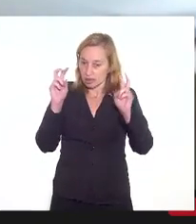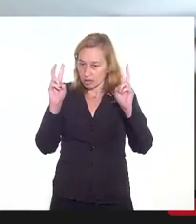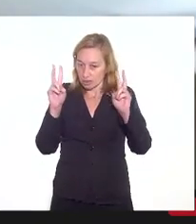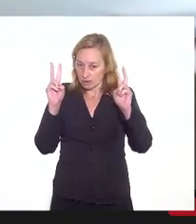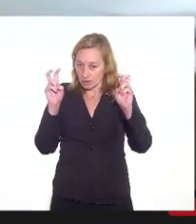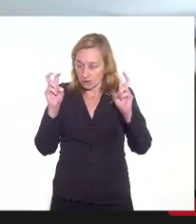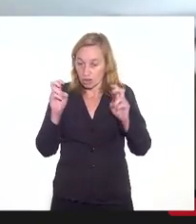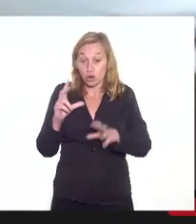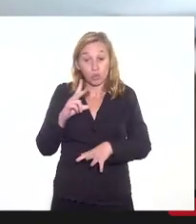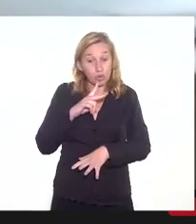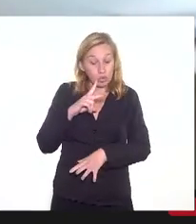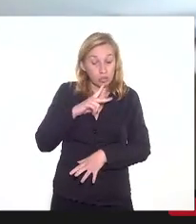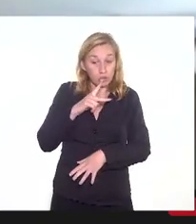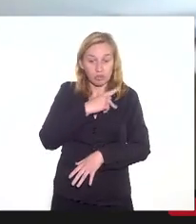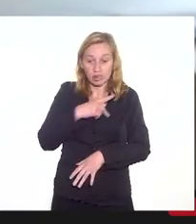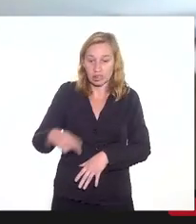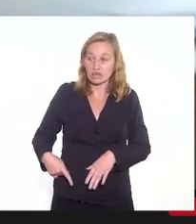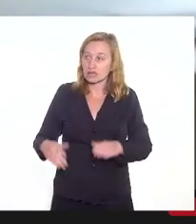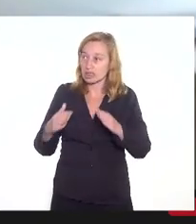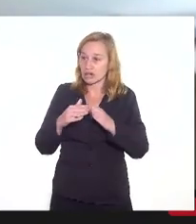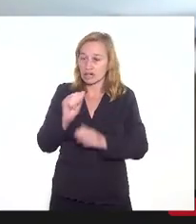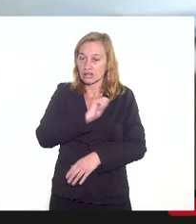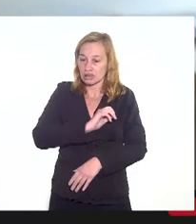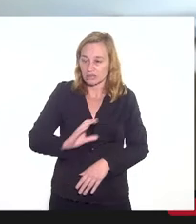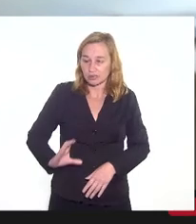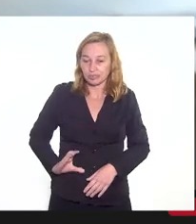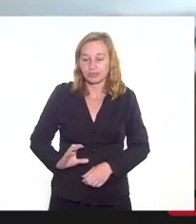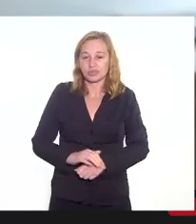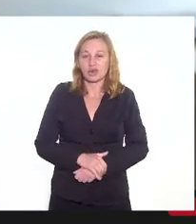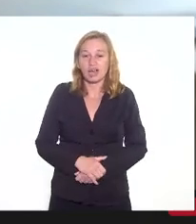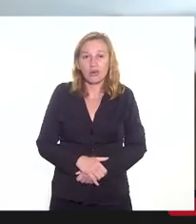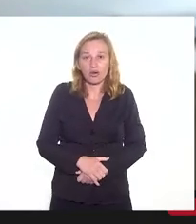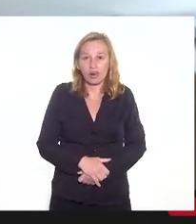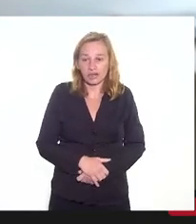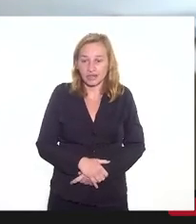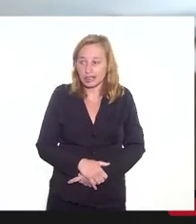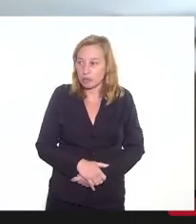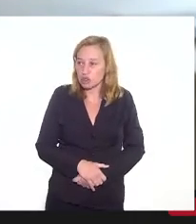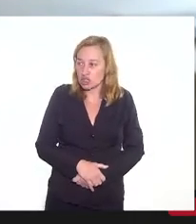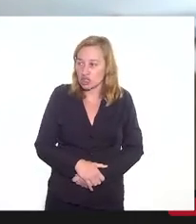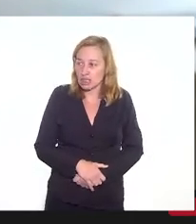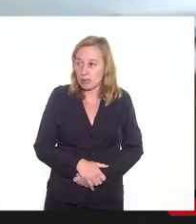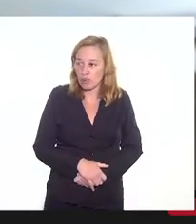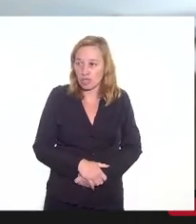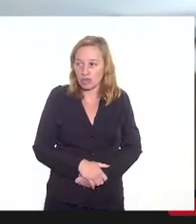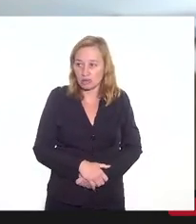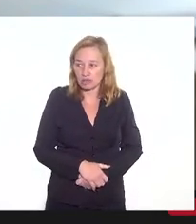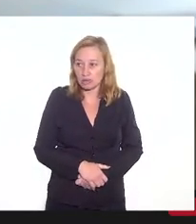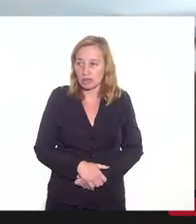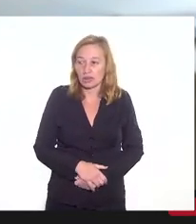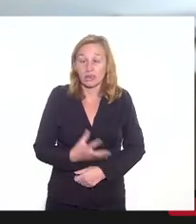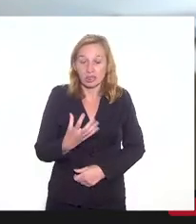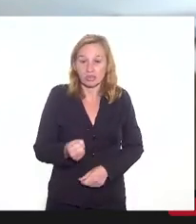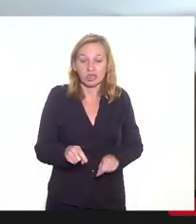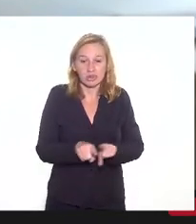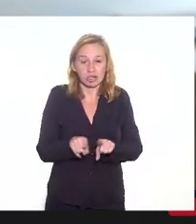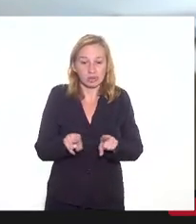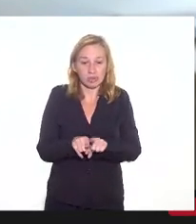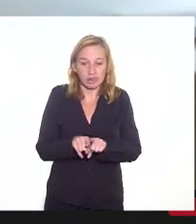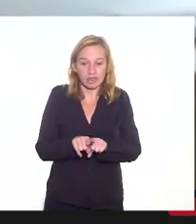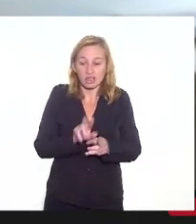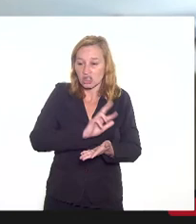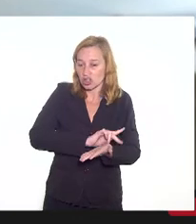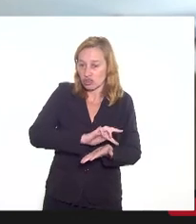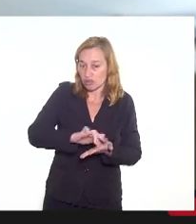O próprio presidente da casa, deputado André Cingano, ao receber também a direção de diversas